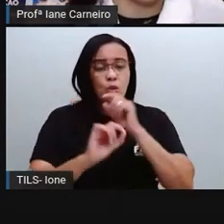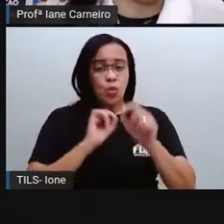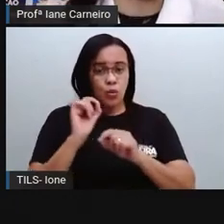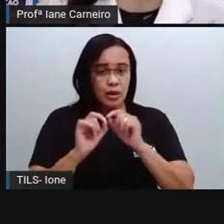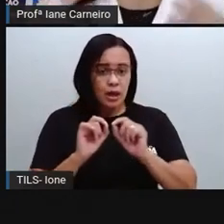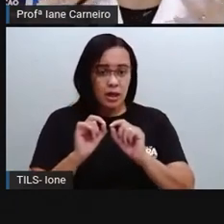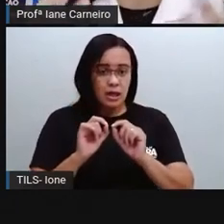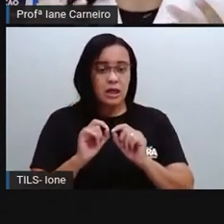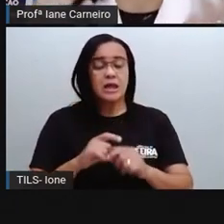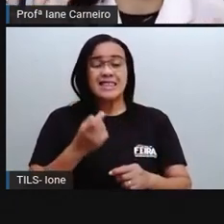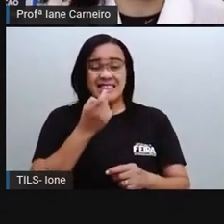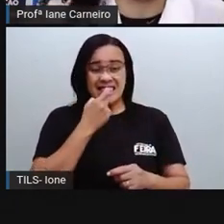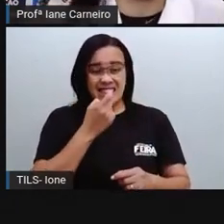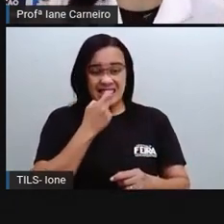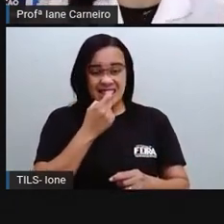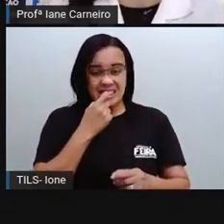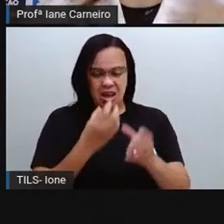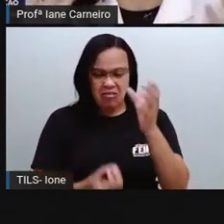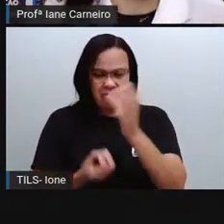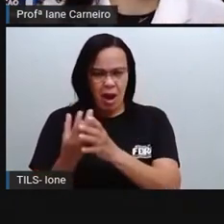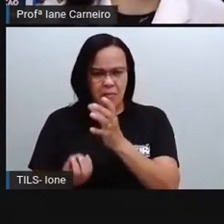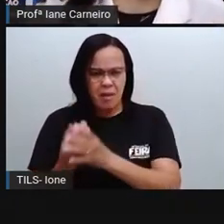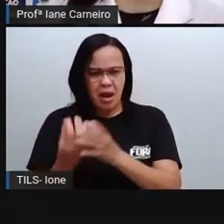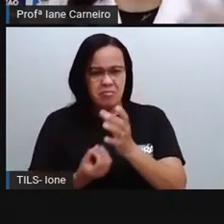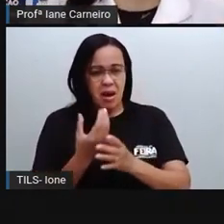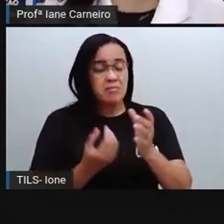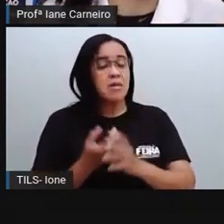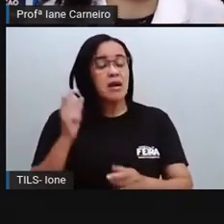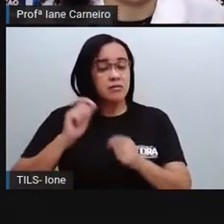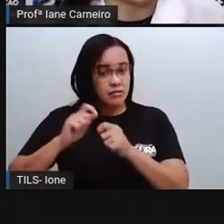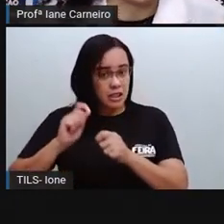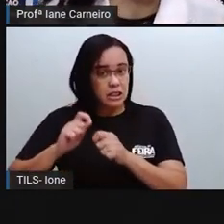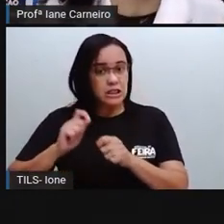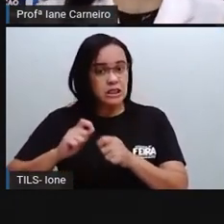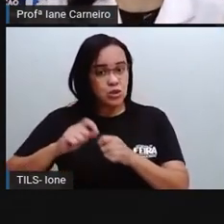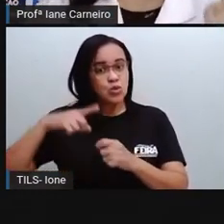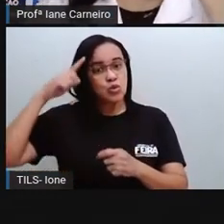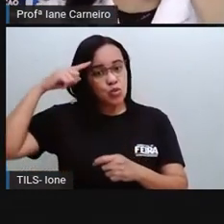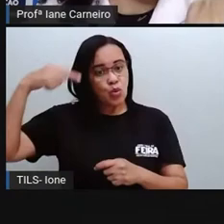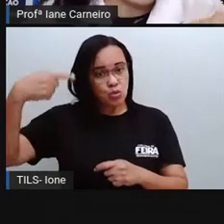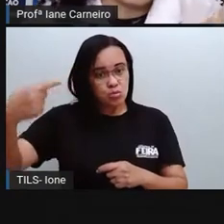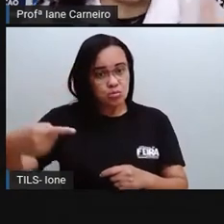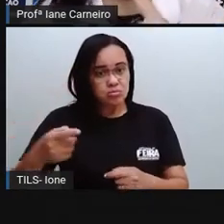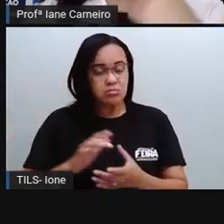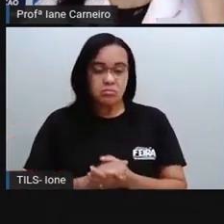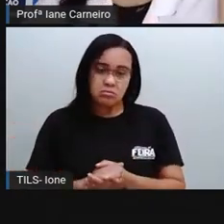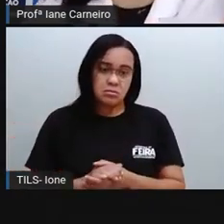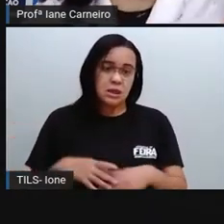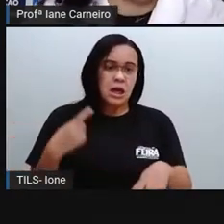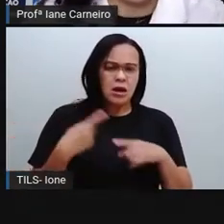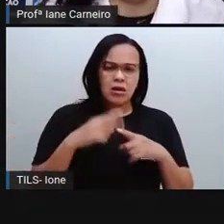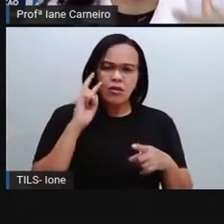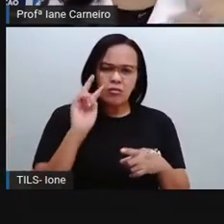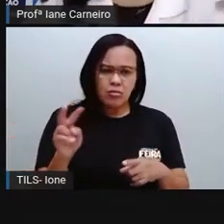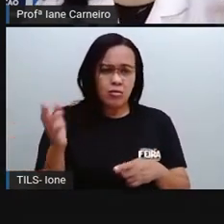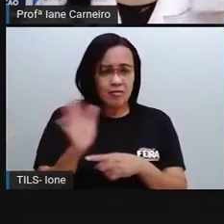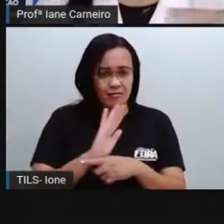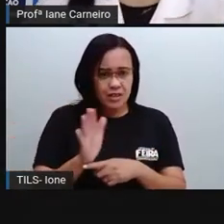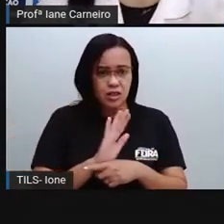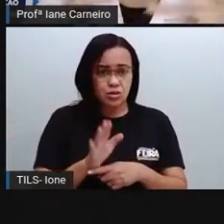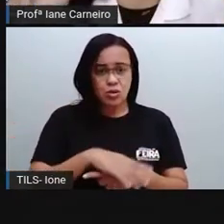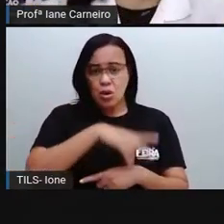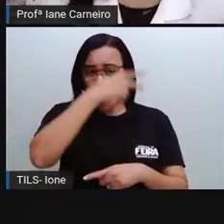plástico que é produzido, que é utilizado. Porque como o vídeo falou, uma pessoa pega uma sacola, a outra pega outra,